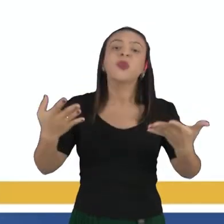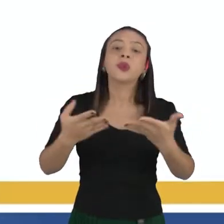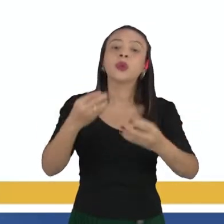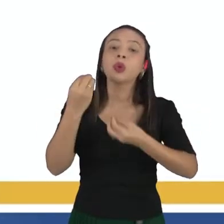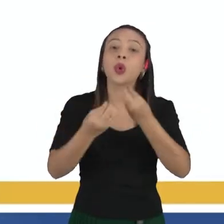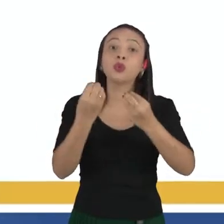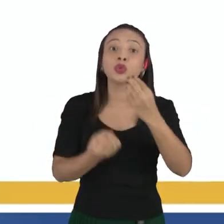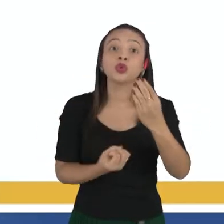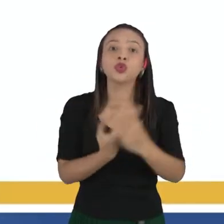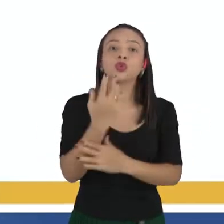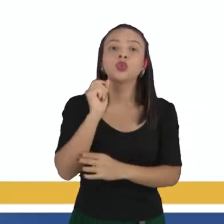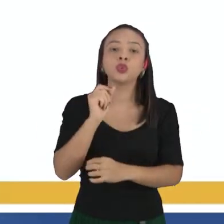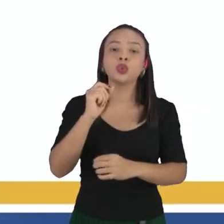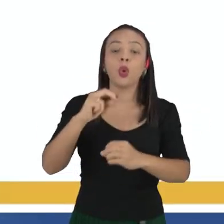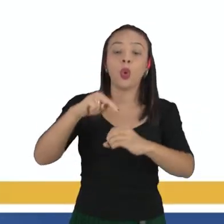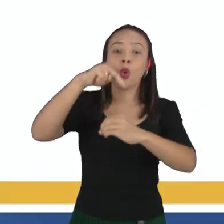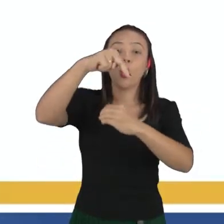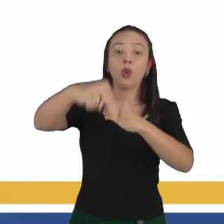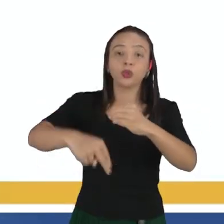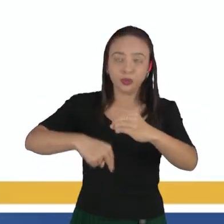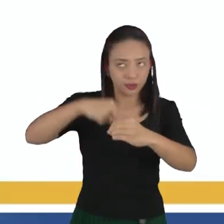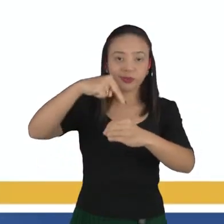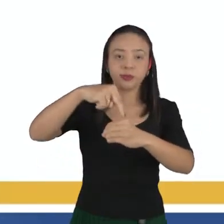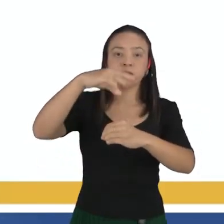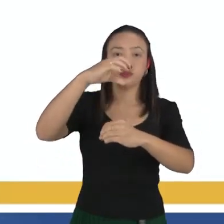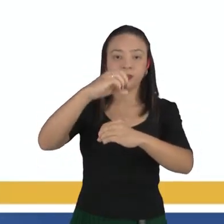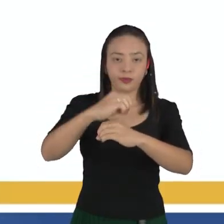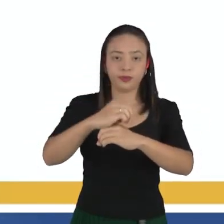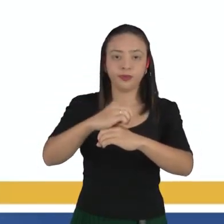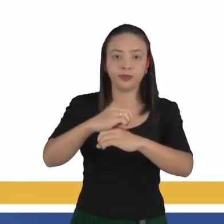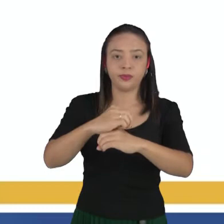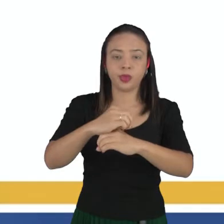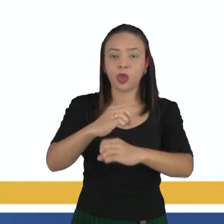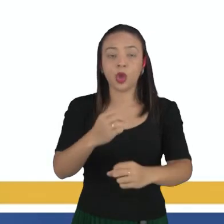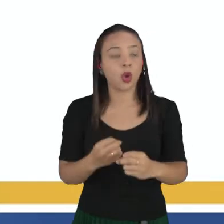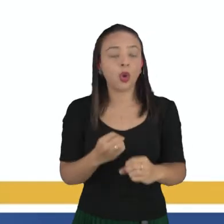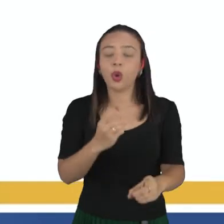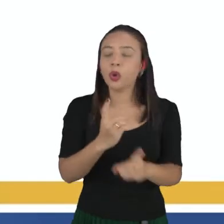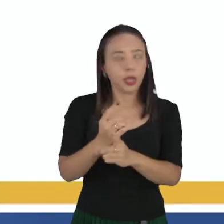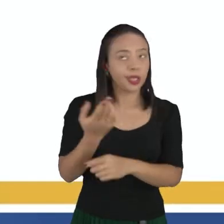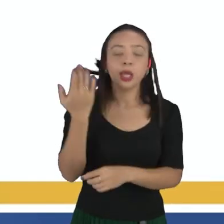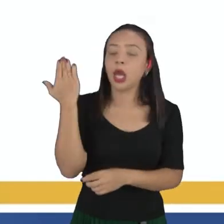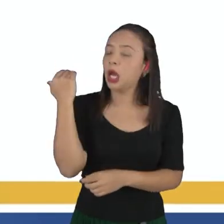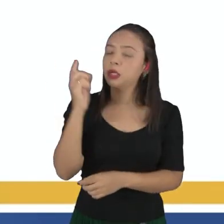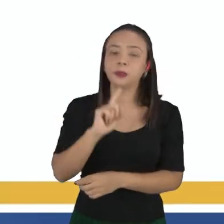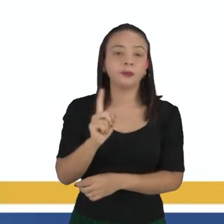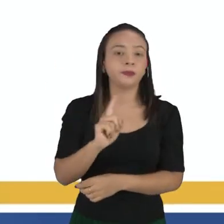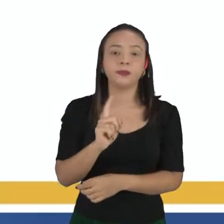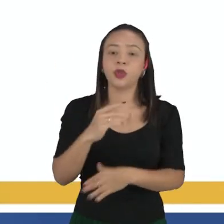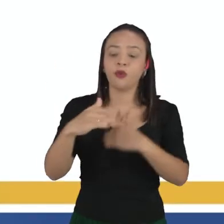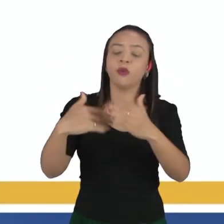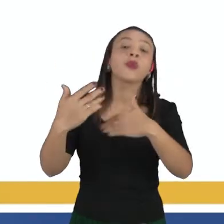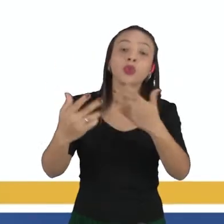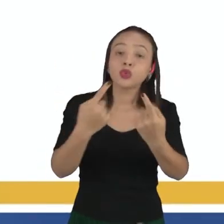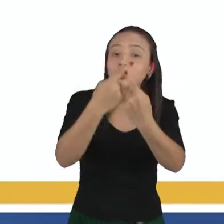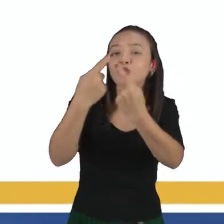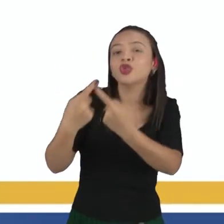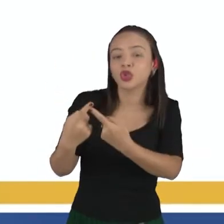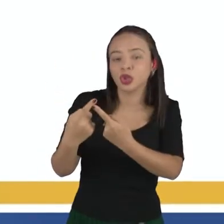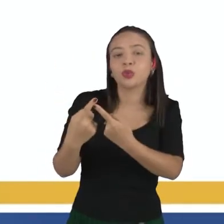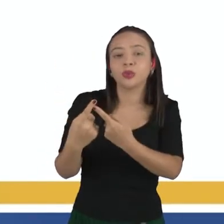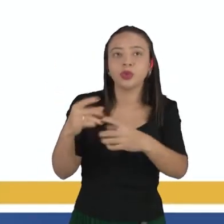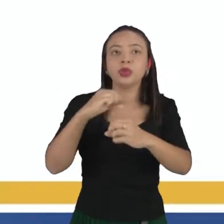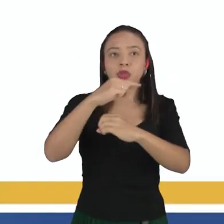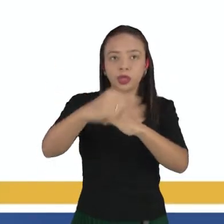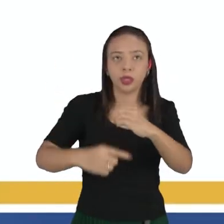descoberta do neutro. Ele não foi descoberto durante aquele processo da evolução dos modelos atômicos, mas